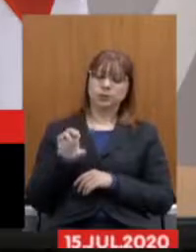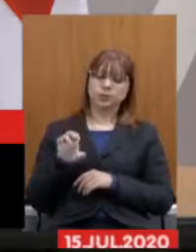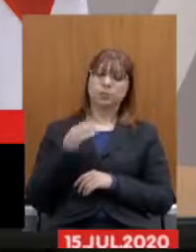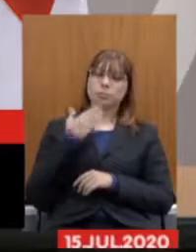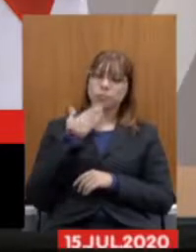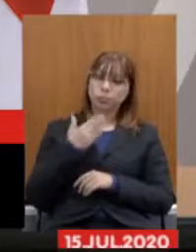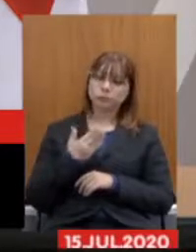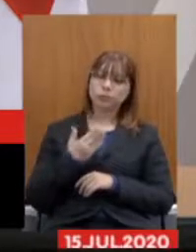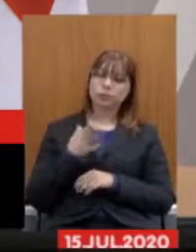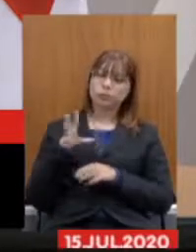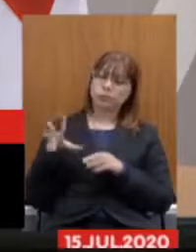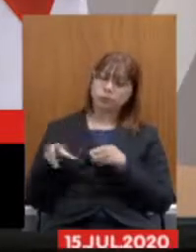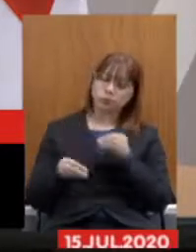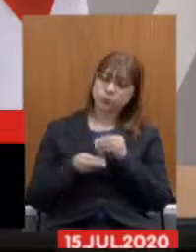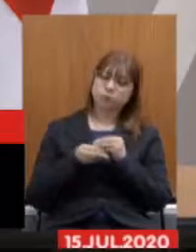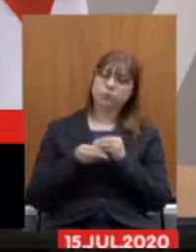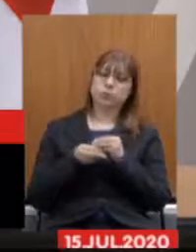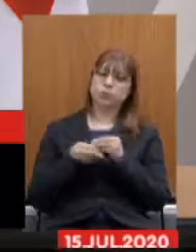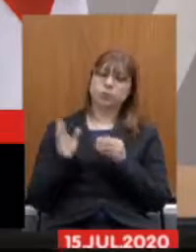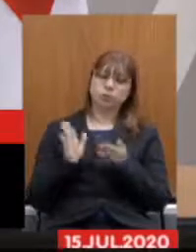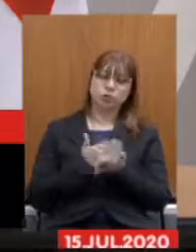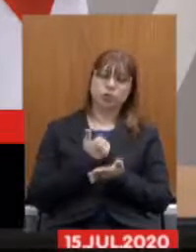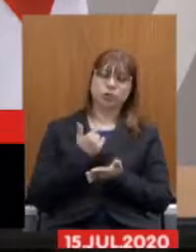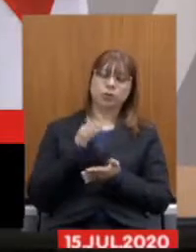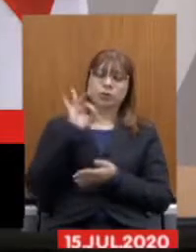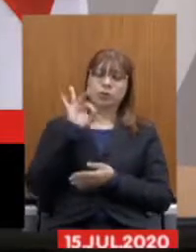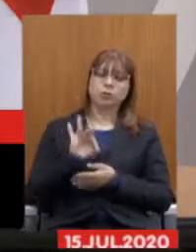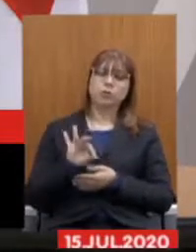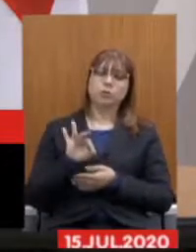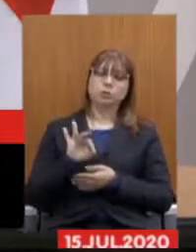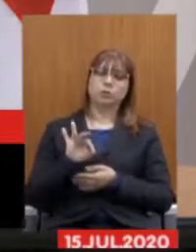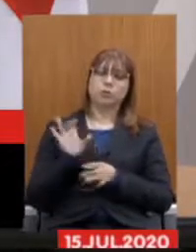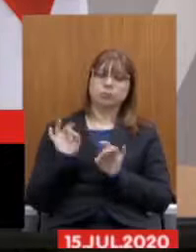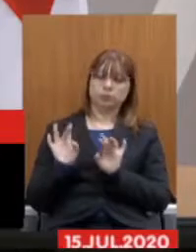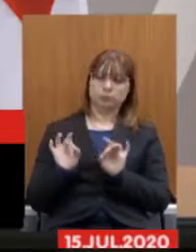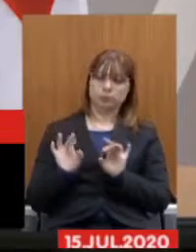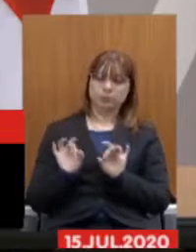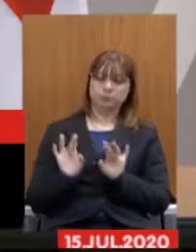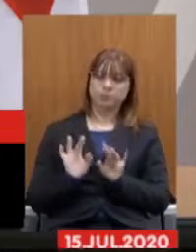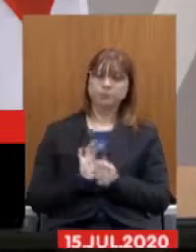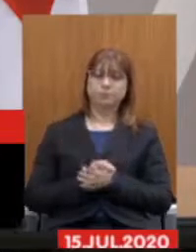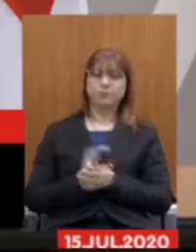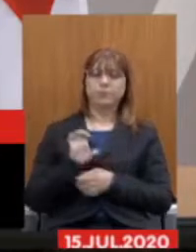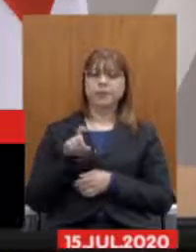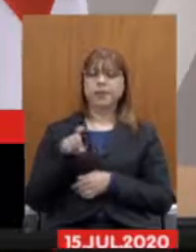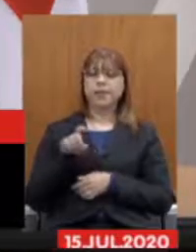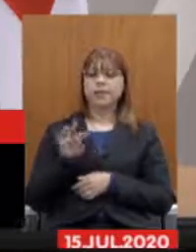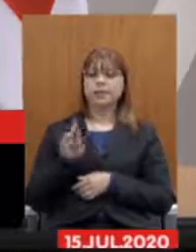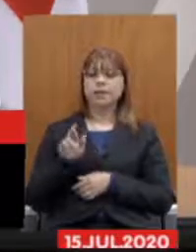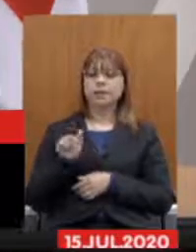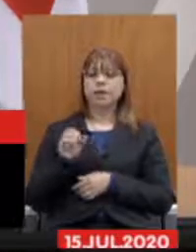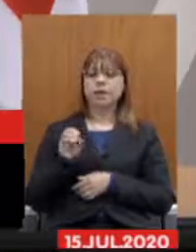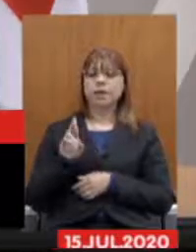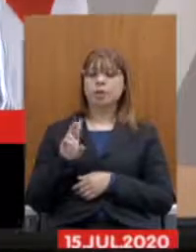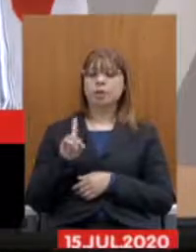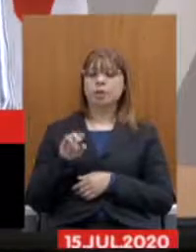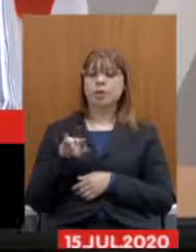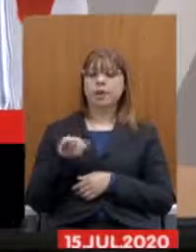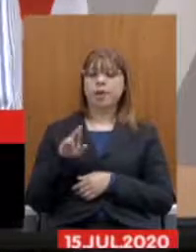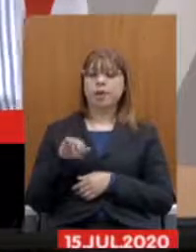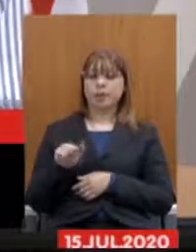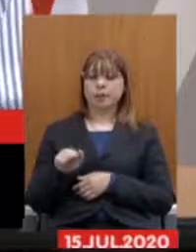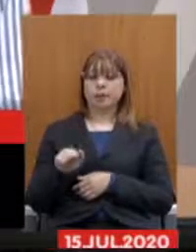dessa líquida extraordinária e nós